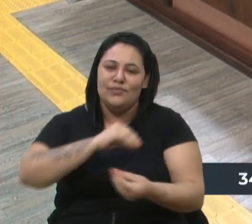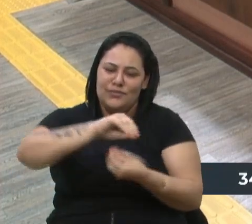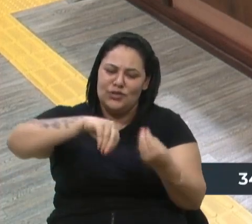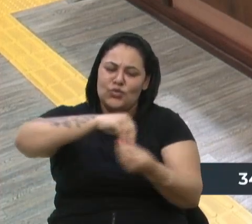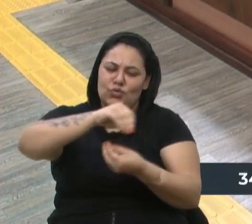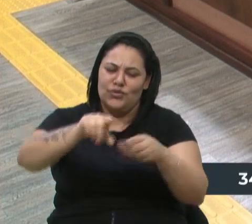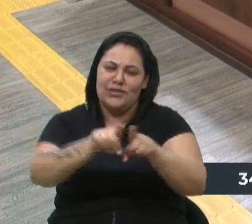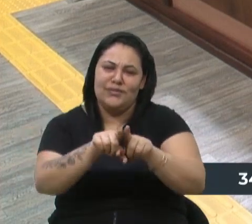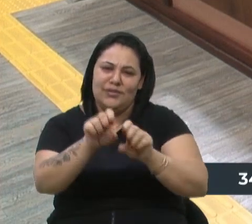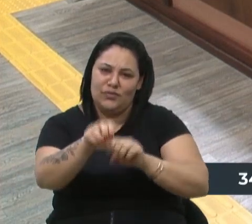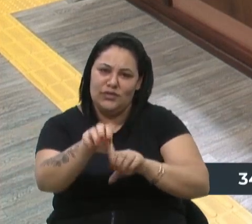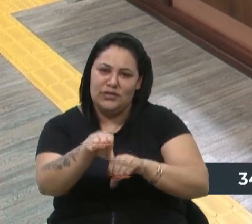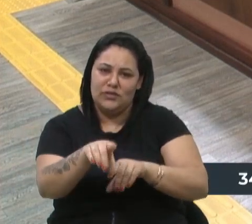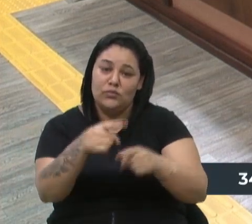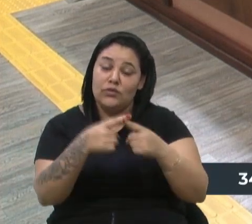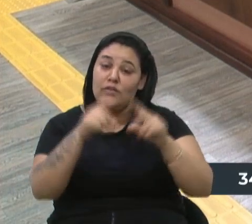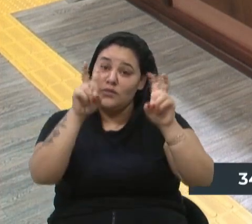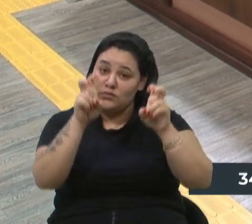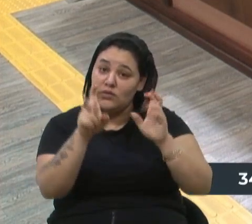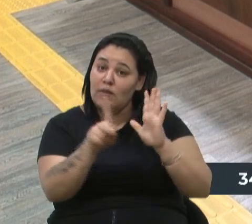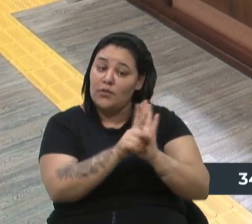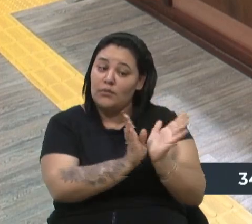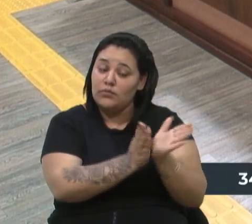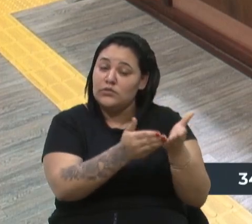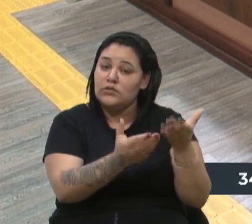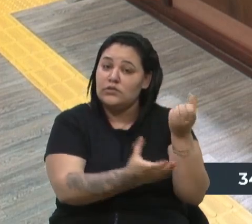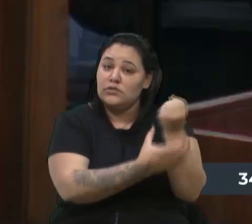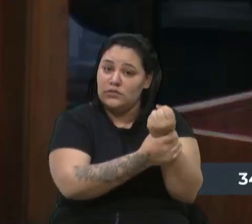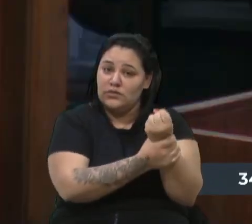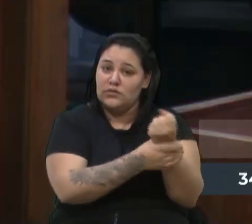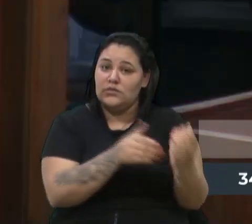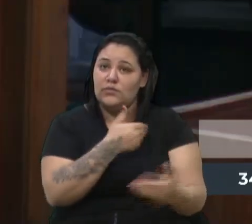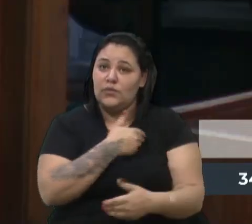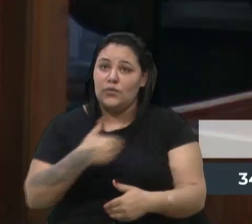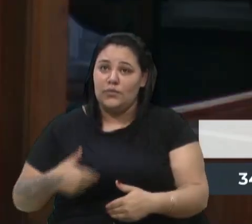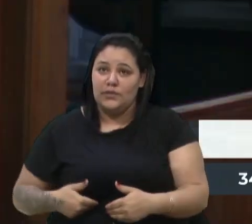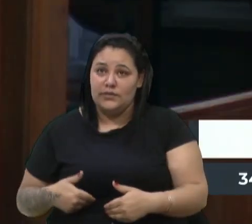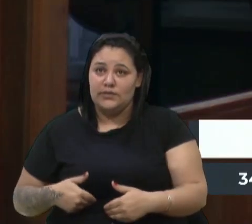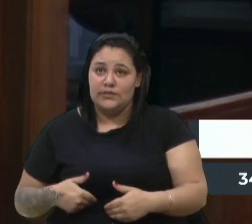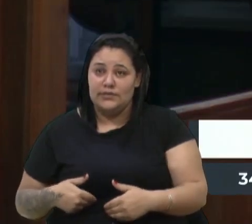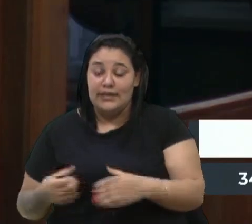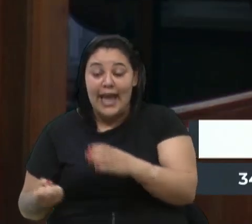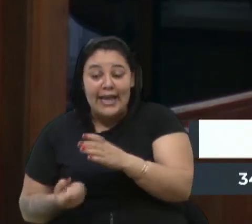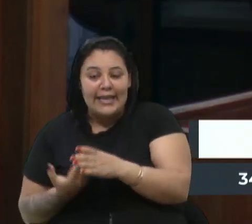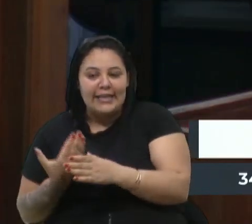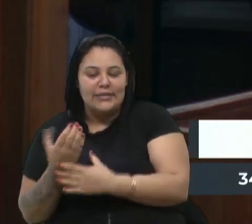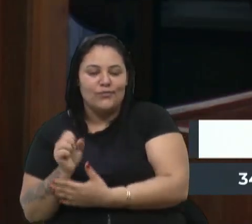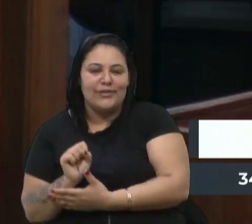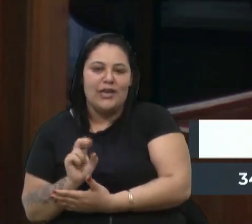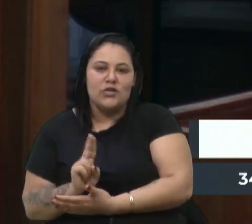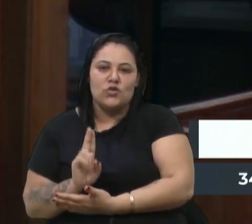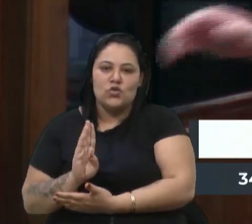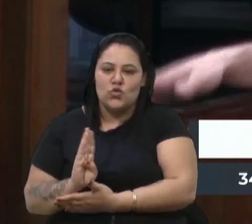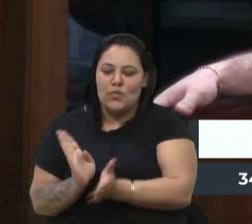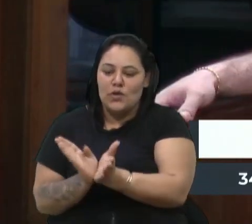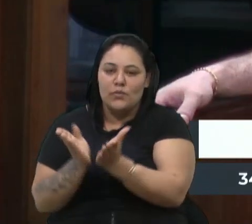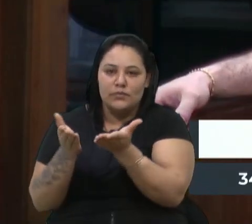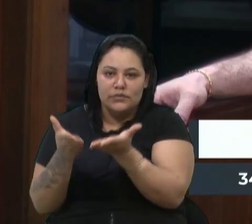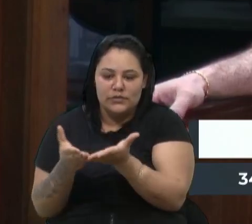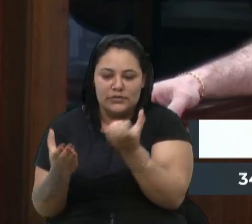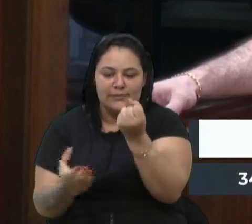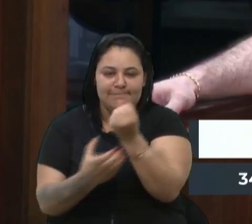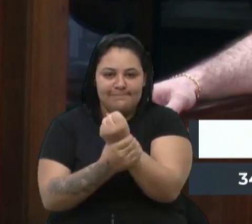educação. E isso é uma pauta que a própria Comissão de Segurança Pública, na criação da subcomissão de segurança escolar que o vereador